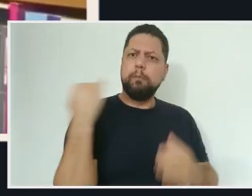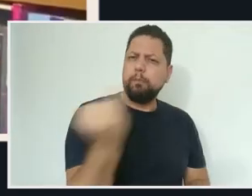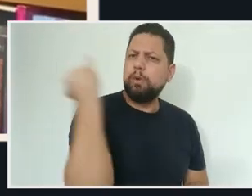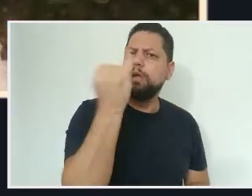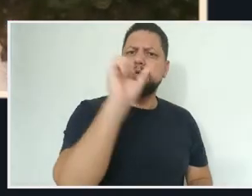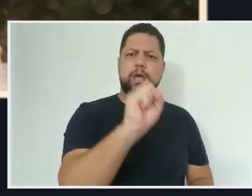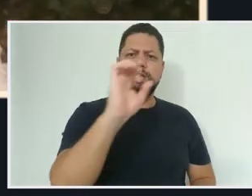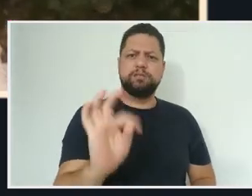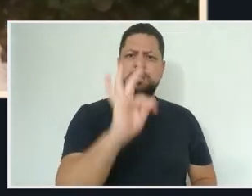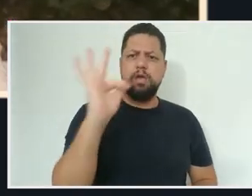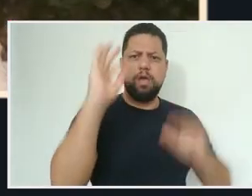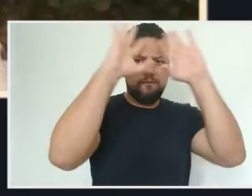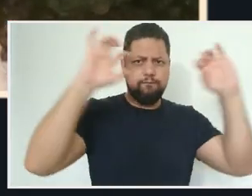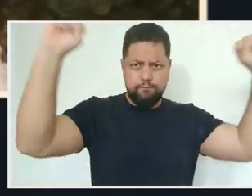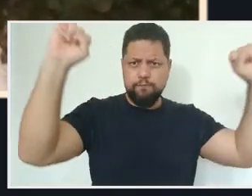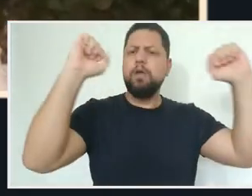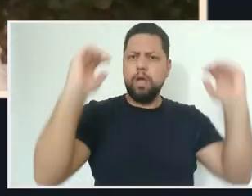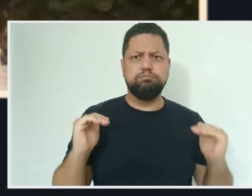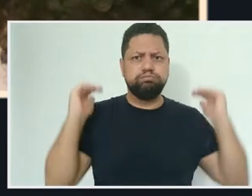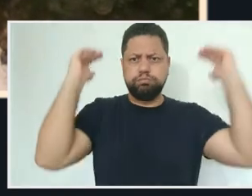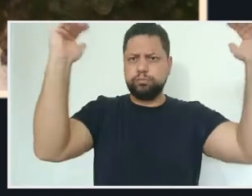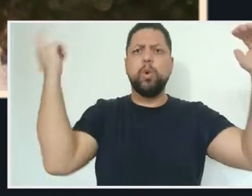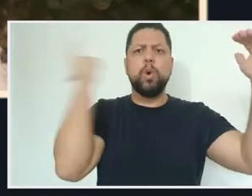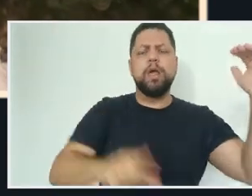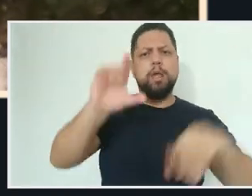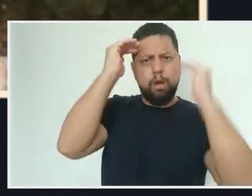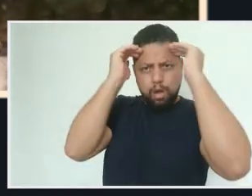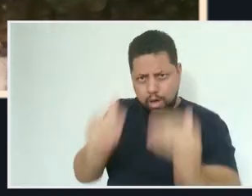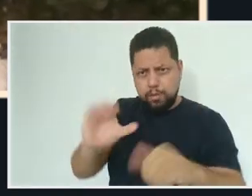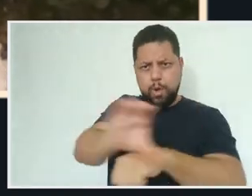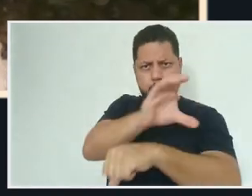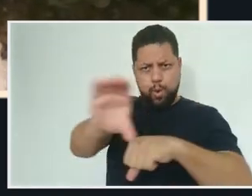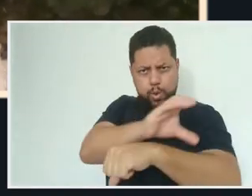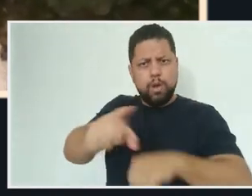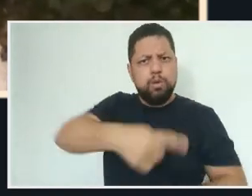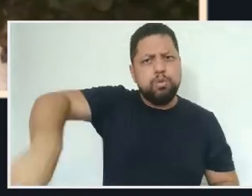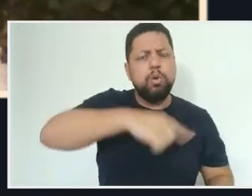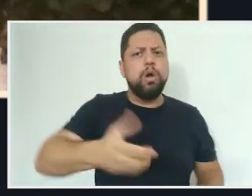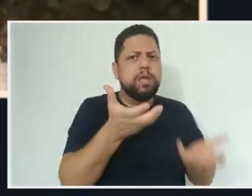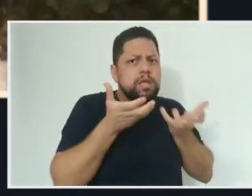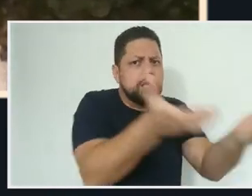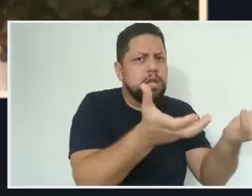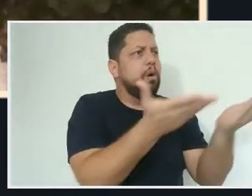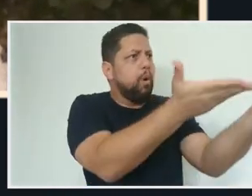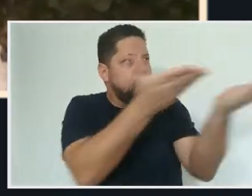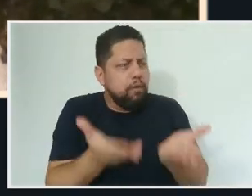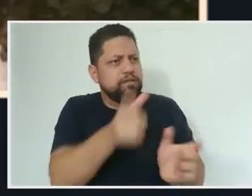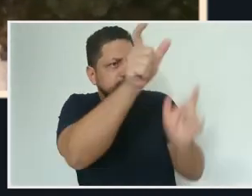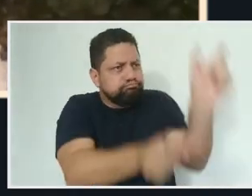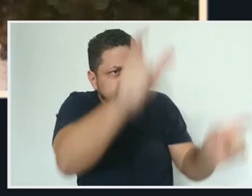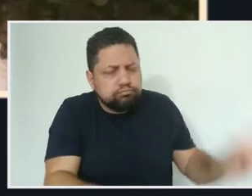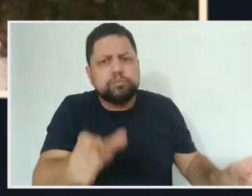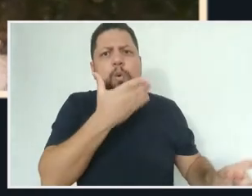precedentes. Em defesa do direito humano à educação de qualidade e de um país com democracia